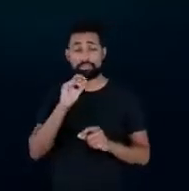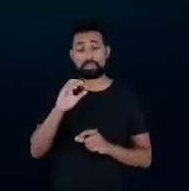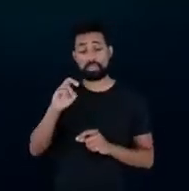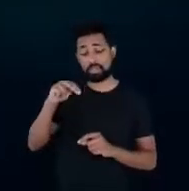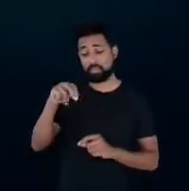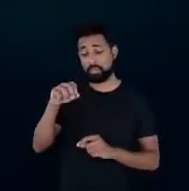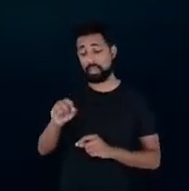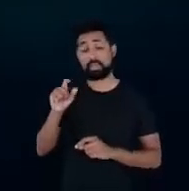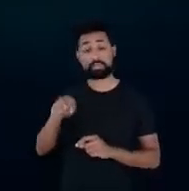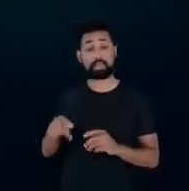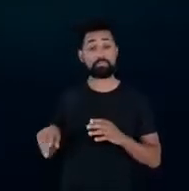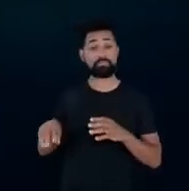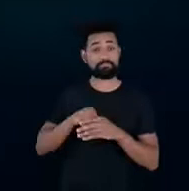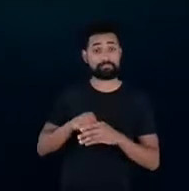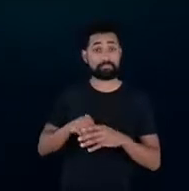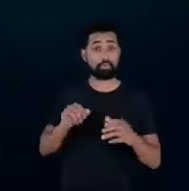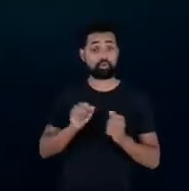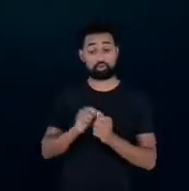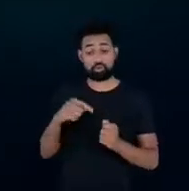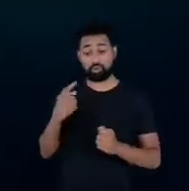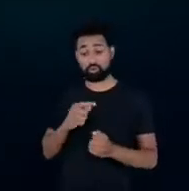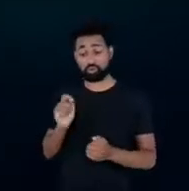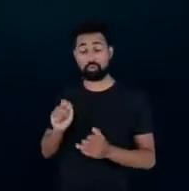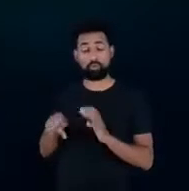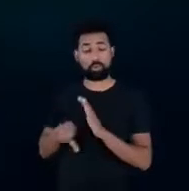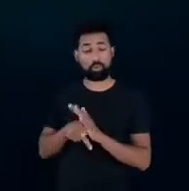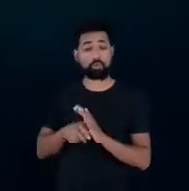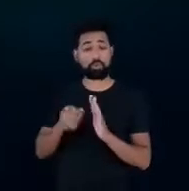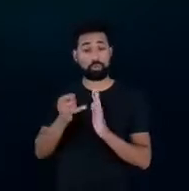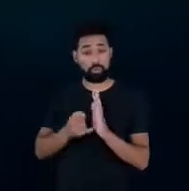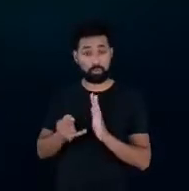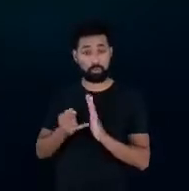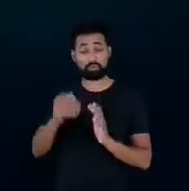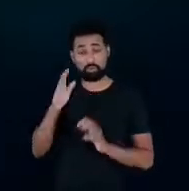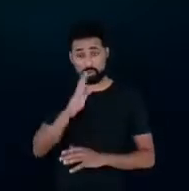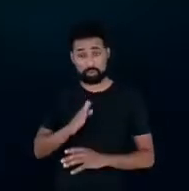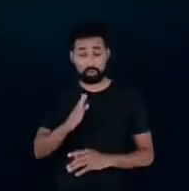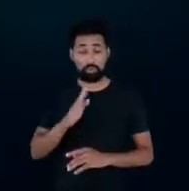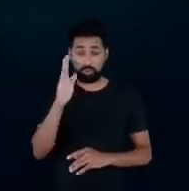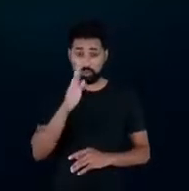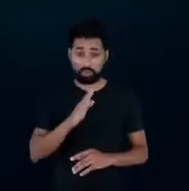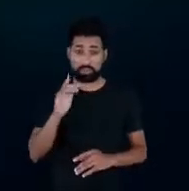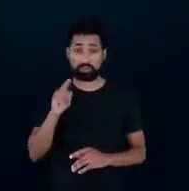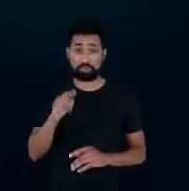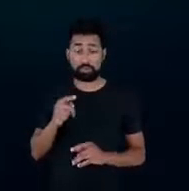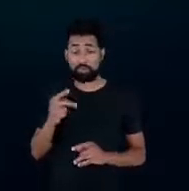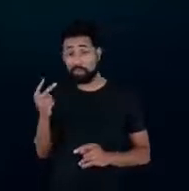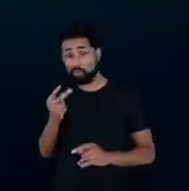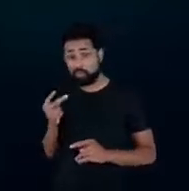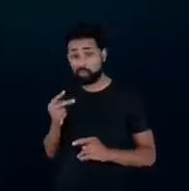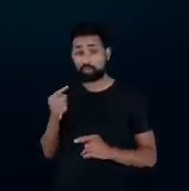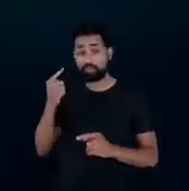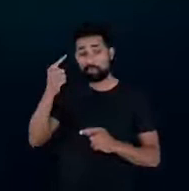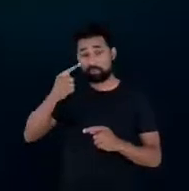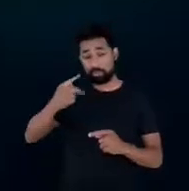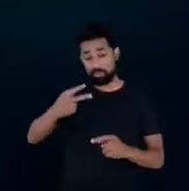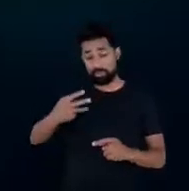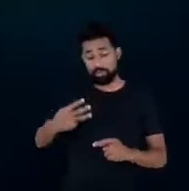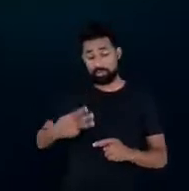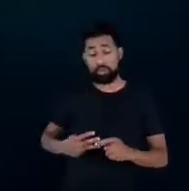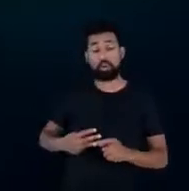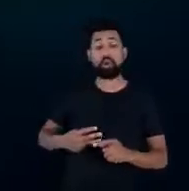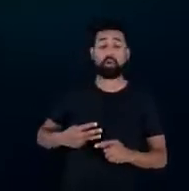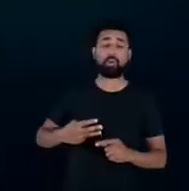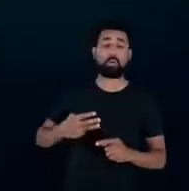dessa composição da nossa tarifa brasileira o Brasil está na penúltima posição entre as 16 maiores economias do